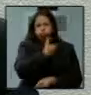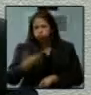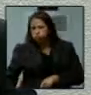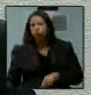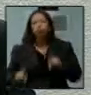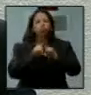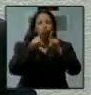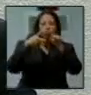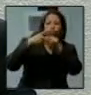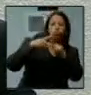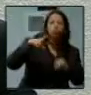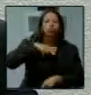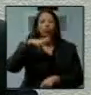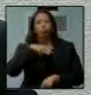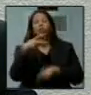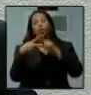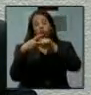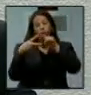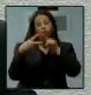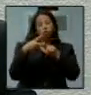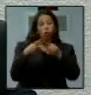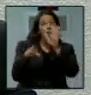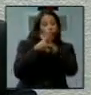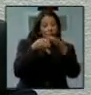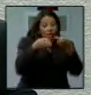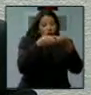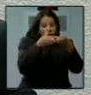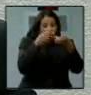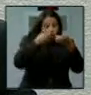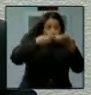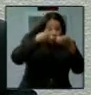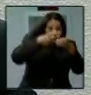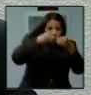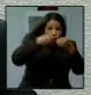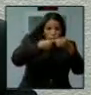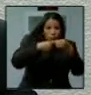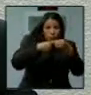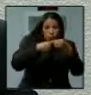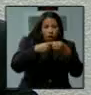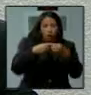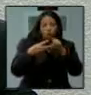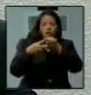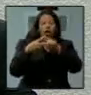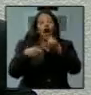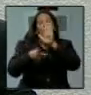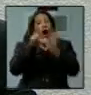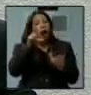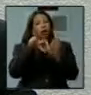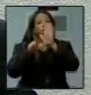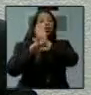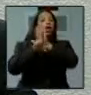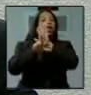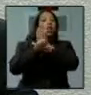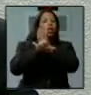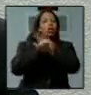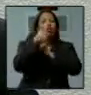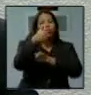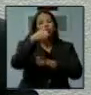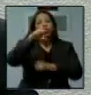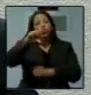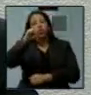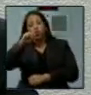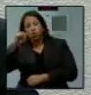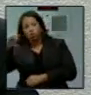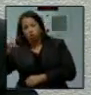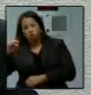Destacamos em fidelidade a representação da CAF que desde os momentos da elaboração constitucional dos idos de 88, por